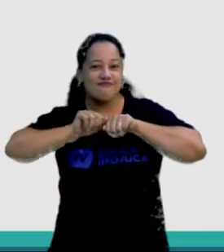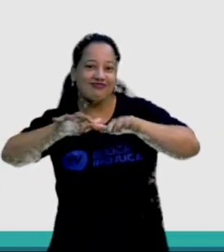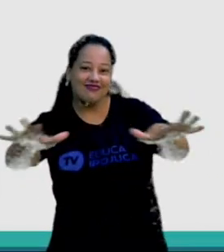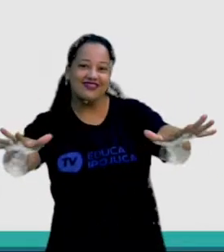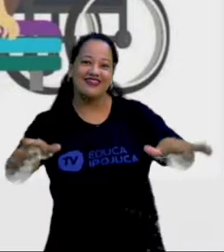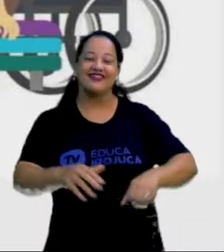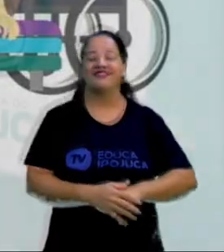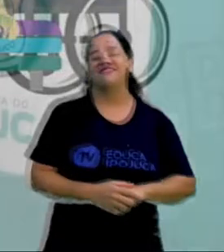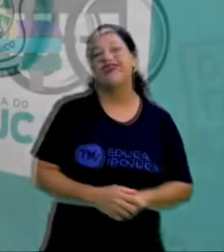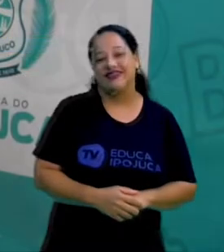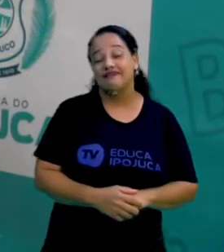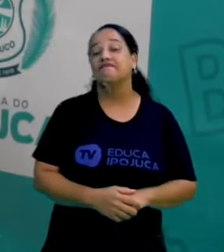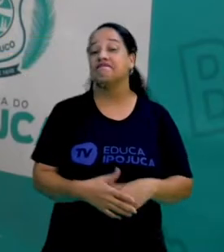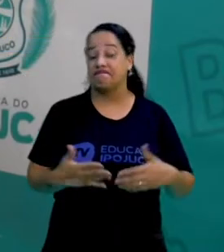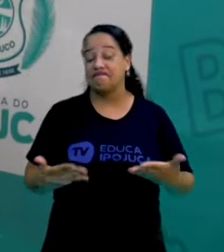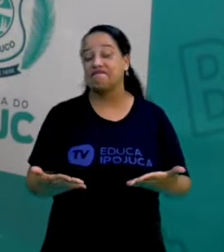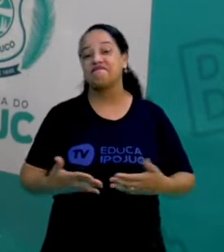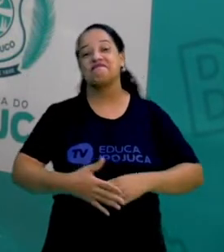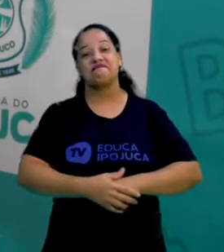Bem,